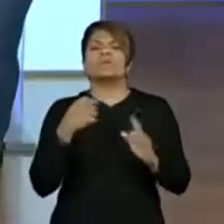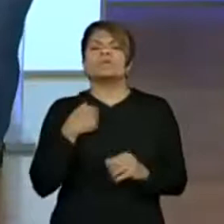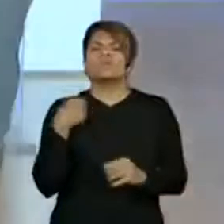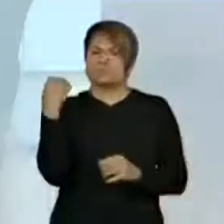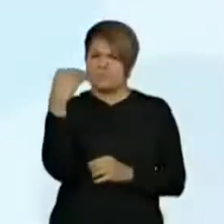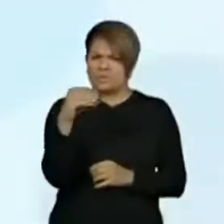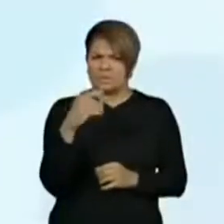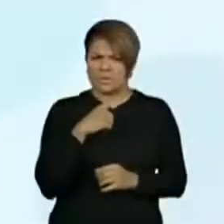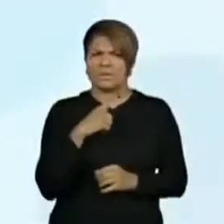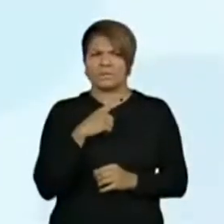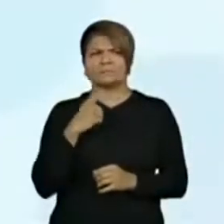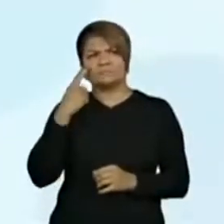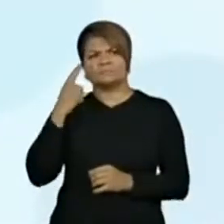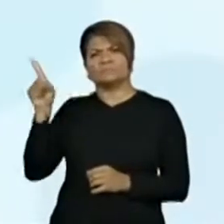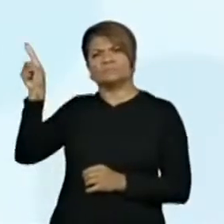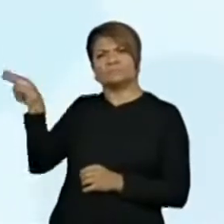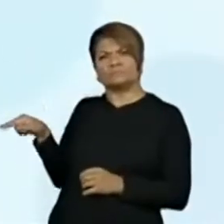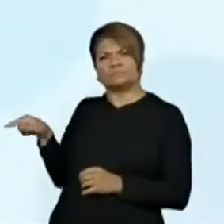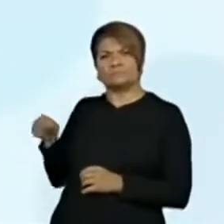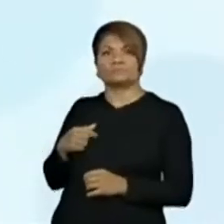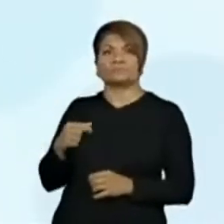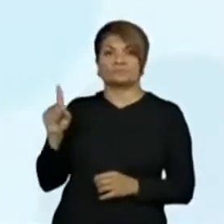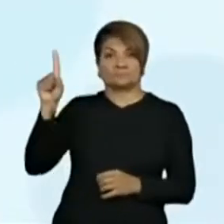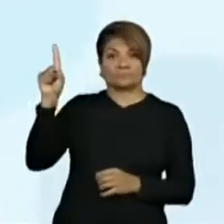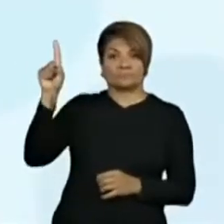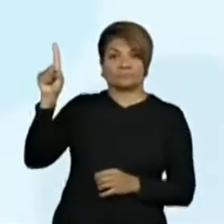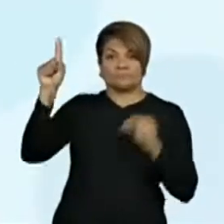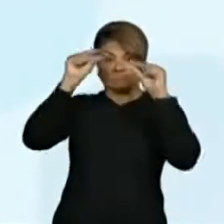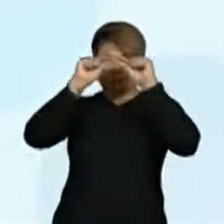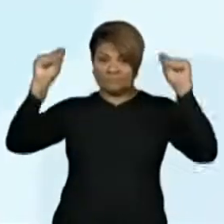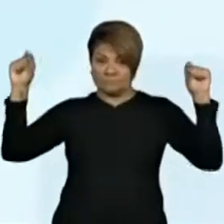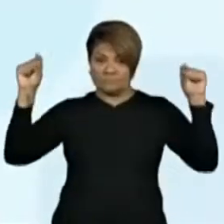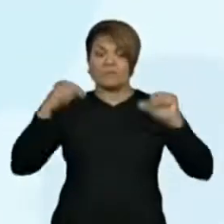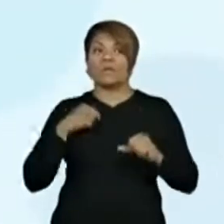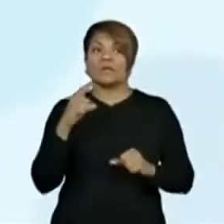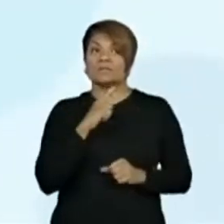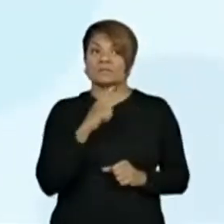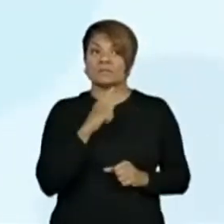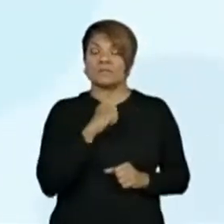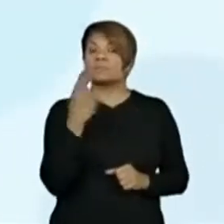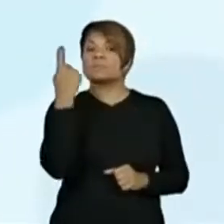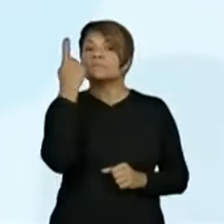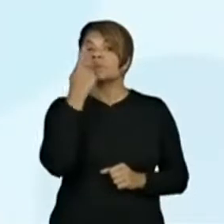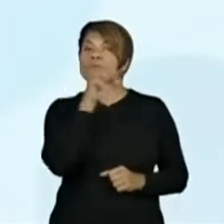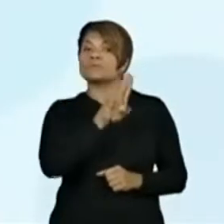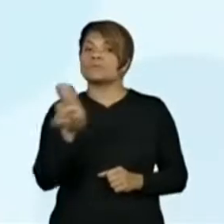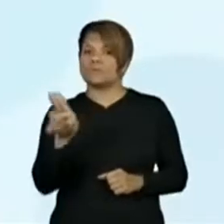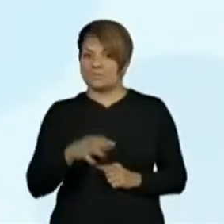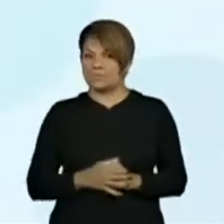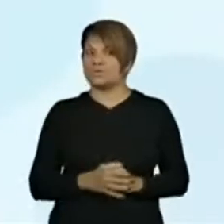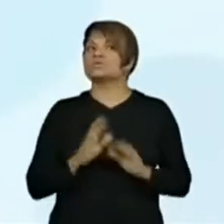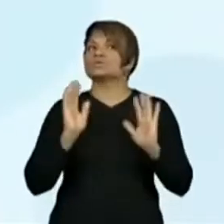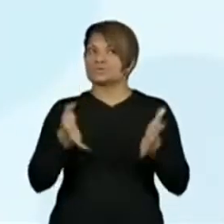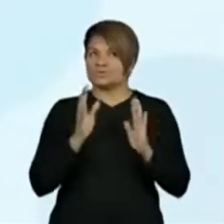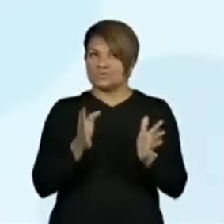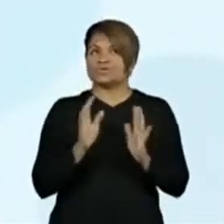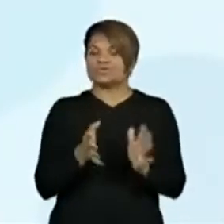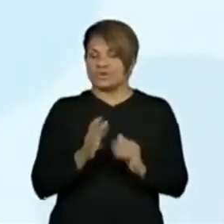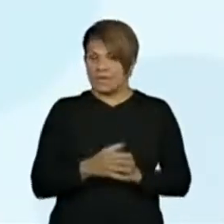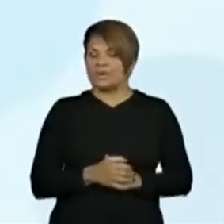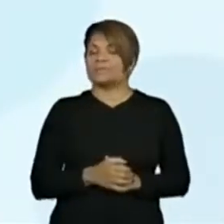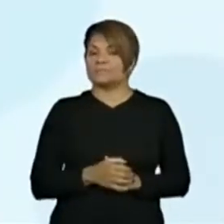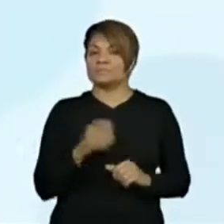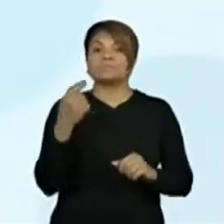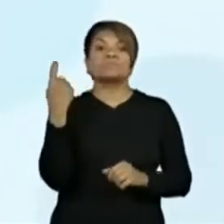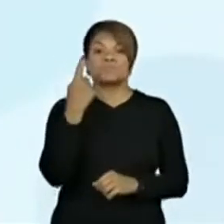nome, professora. Vejam lá o alfabeto. Só pela marcação, o primeiro nome que a gente já está marcadinho ali na letra. Isso. A